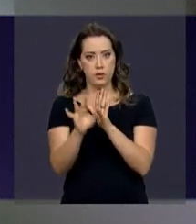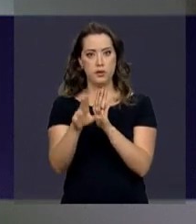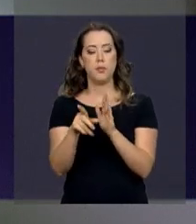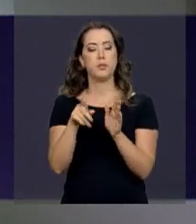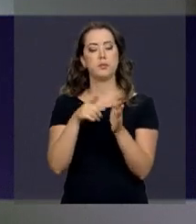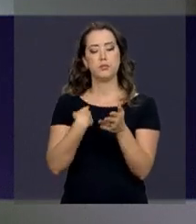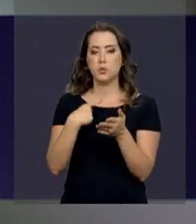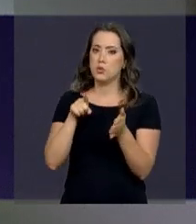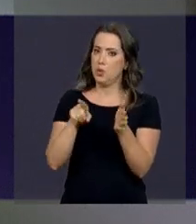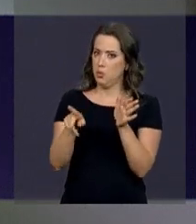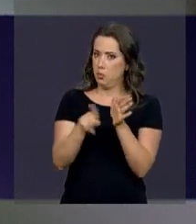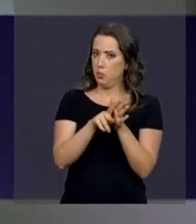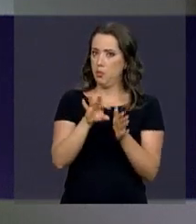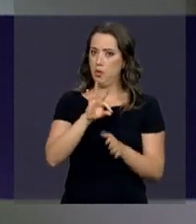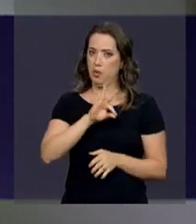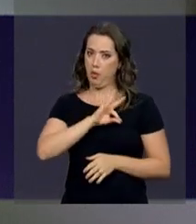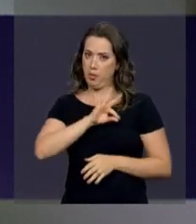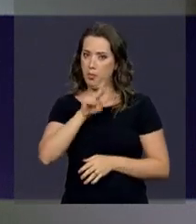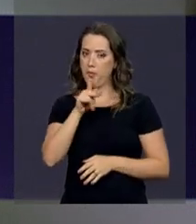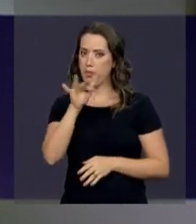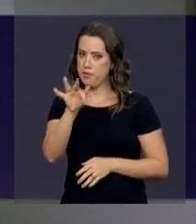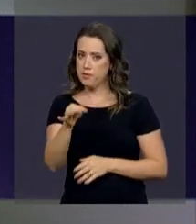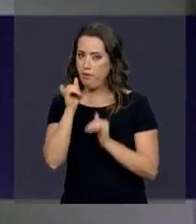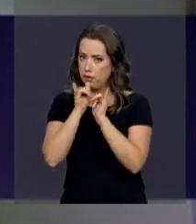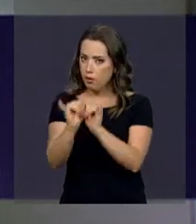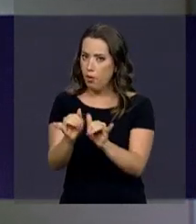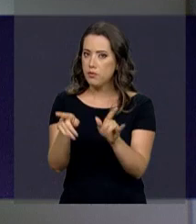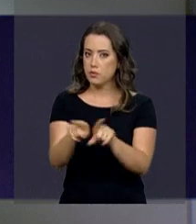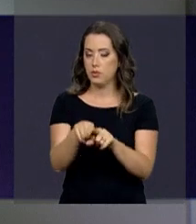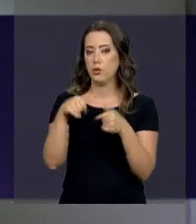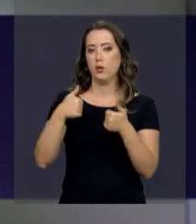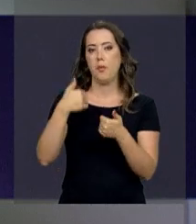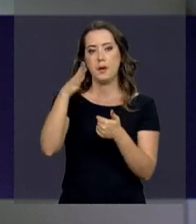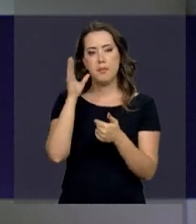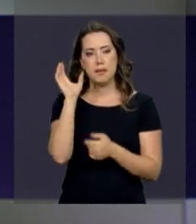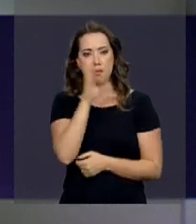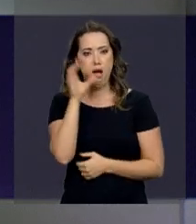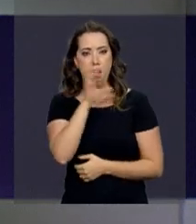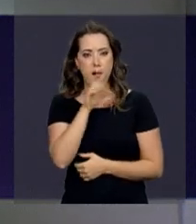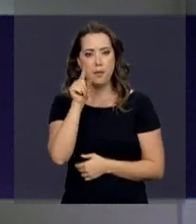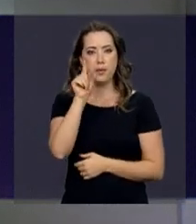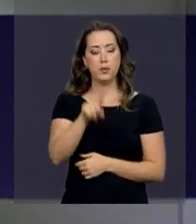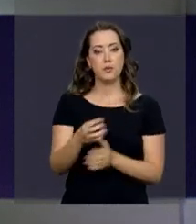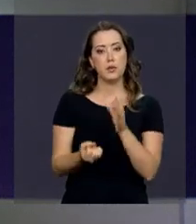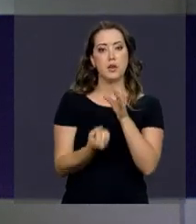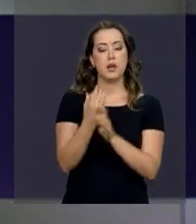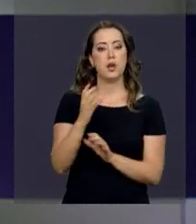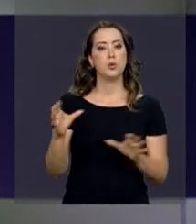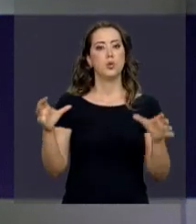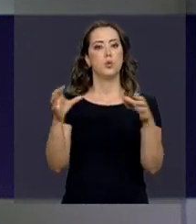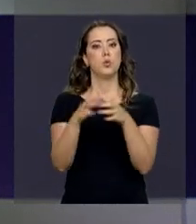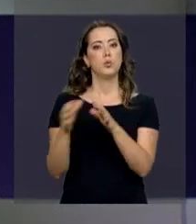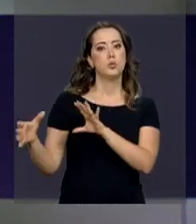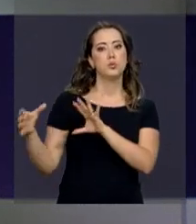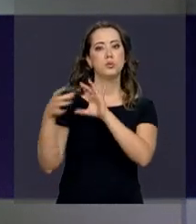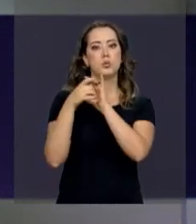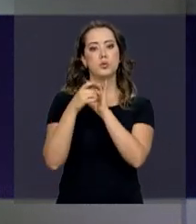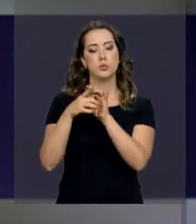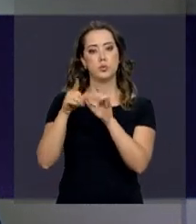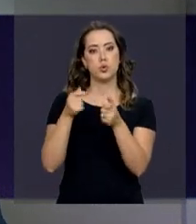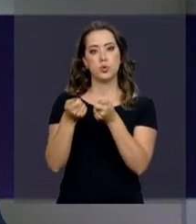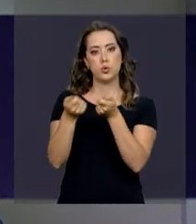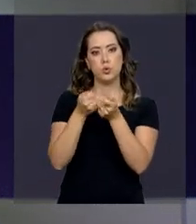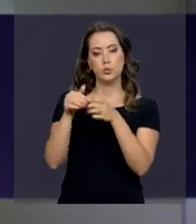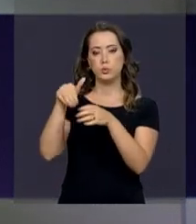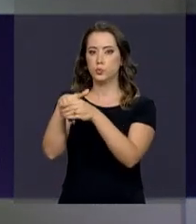que as eleições aconteçam de forma pacífica e reduzir o tempo de respostas e investigações, foi criado o Centro Integrado de Comando e